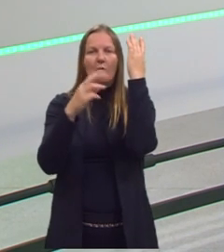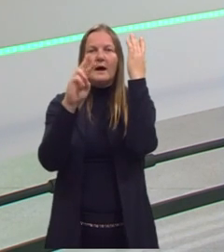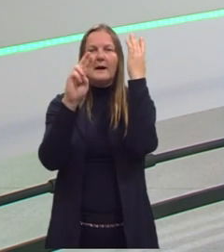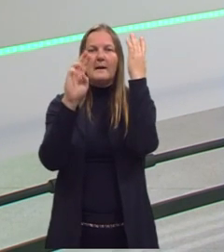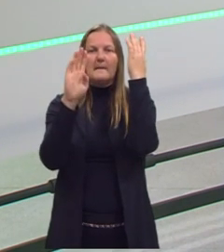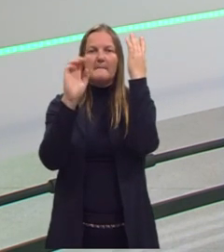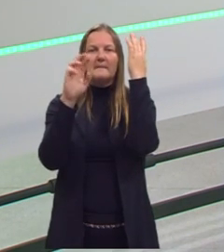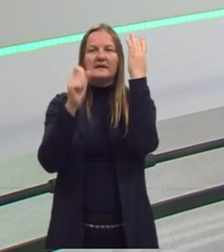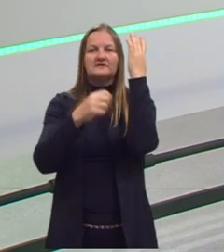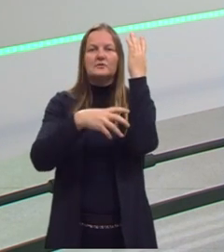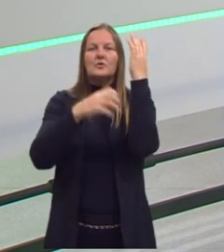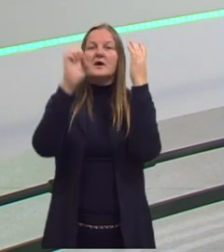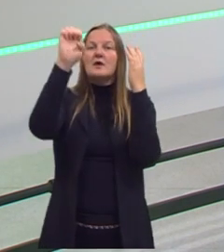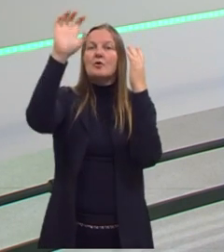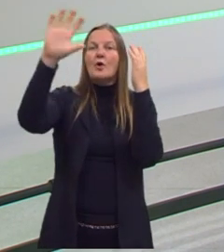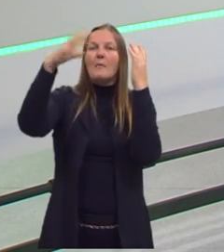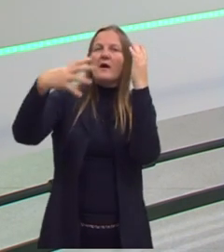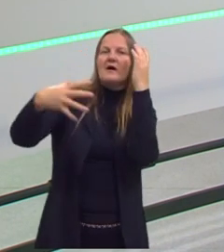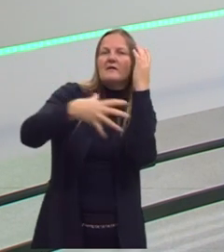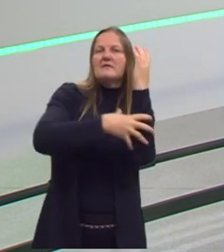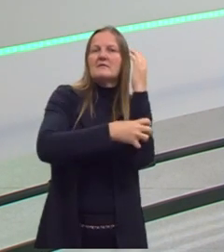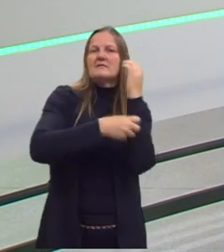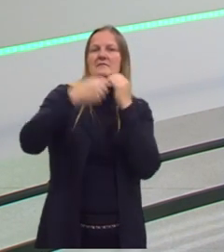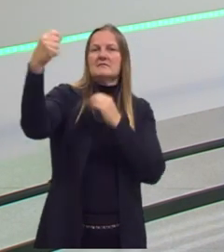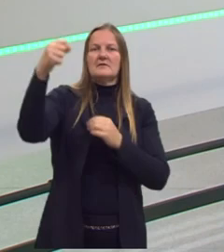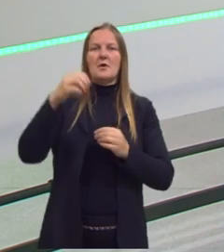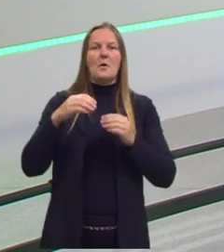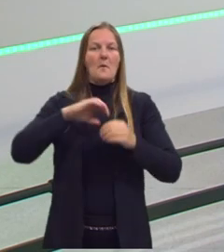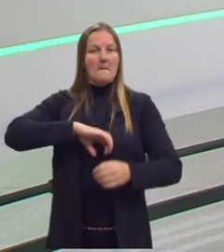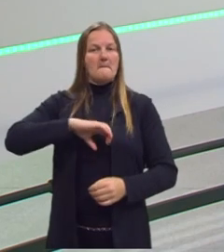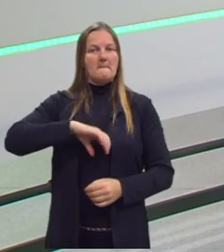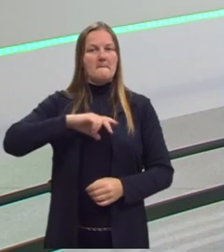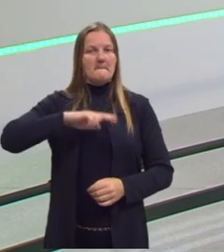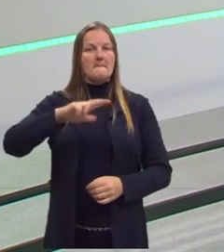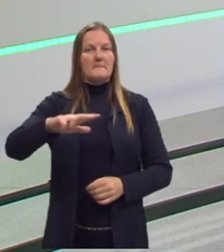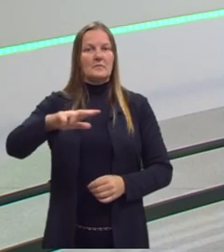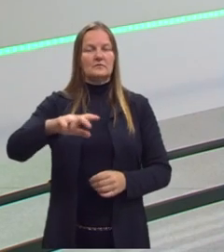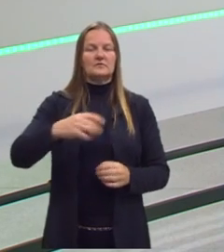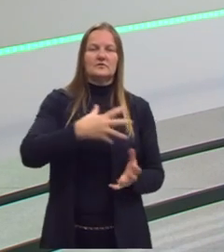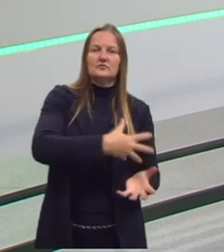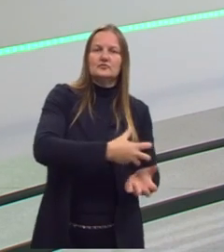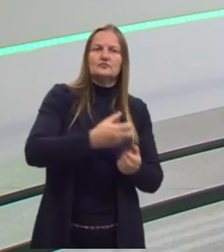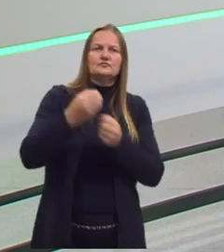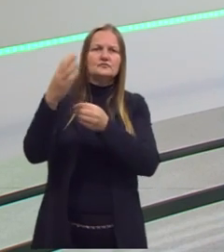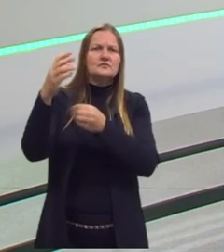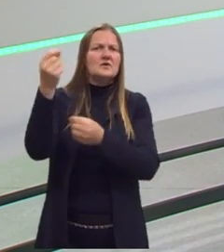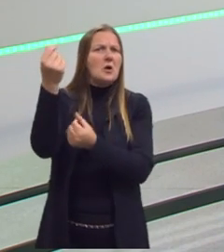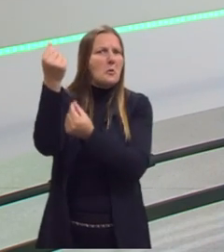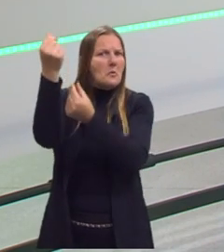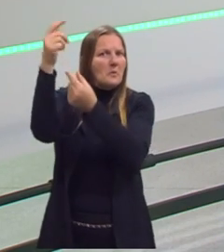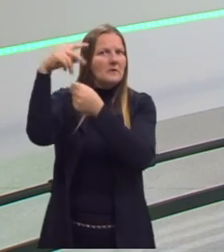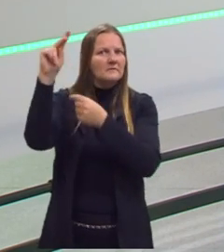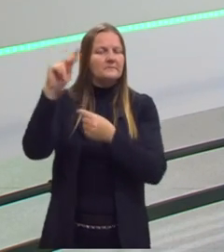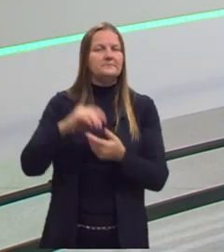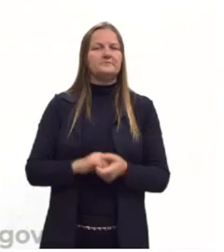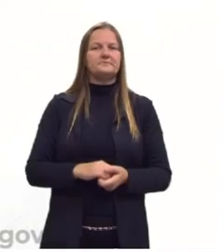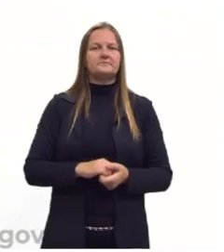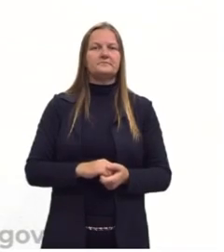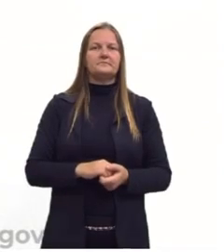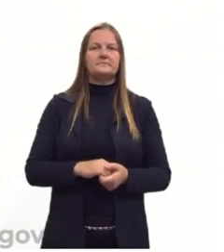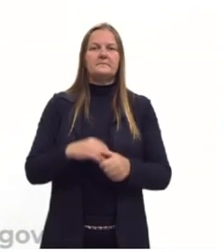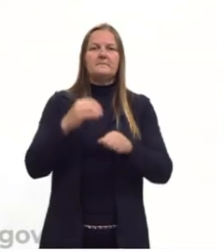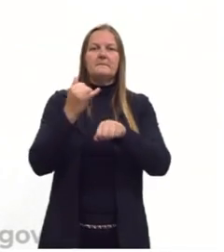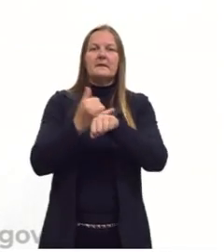extraídas pelos europeus. E eles, os portugueses, usaram isso para enriquecer. O metalismo é essa